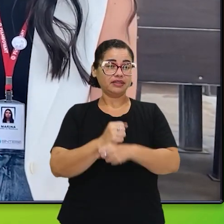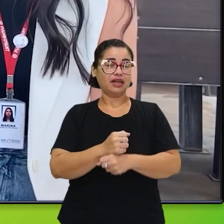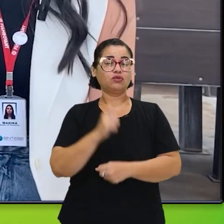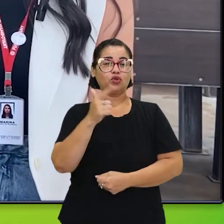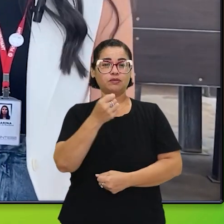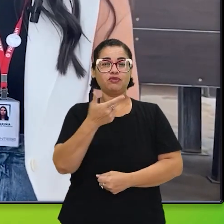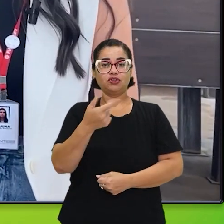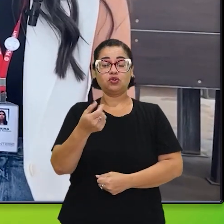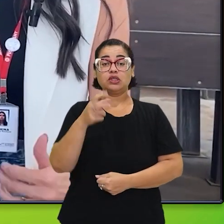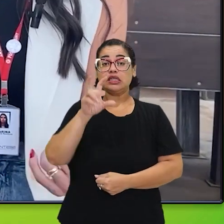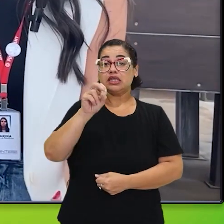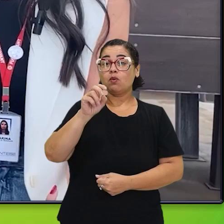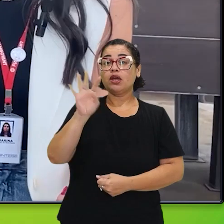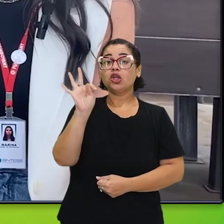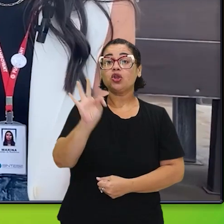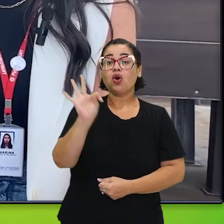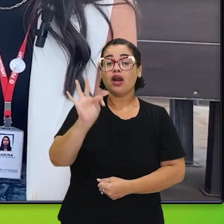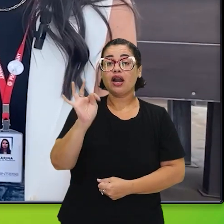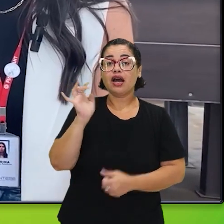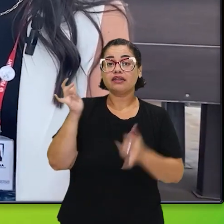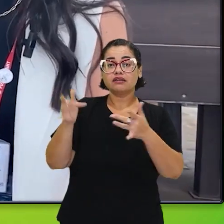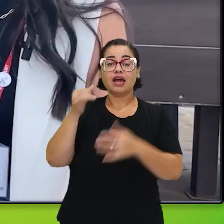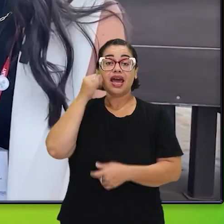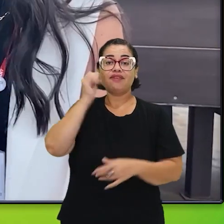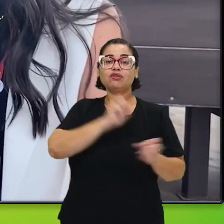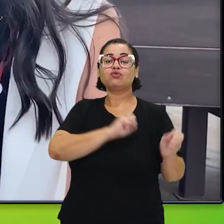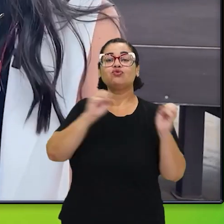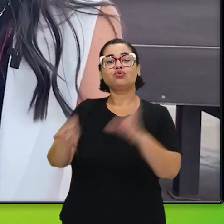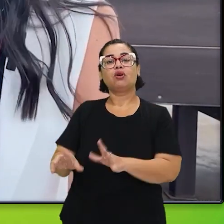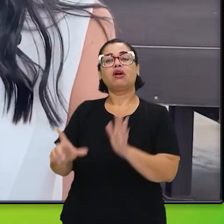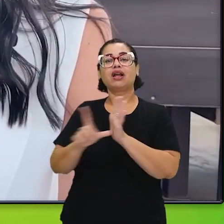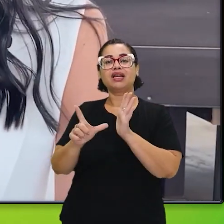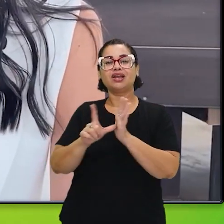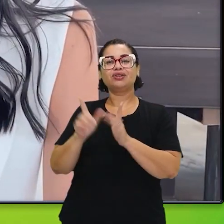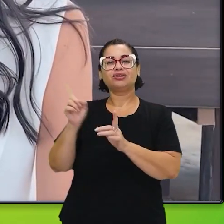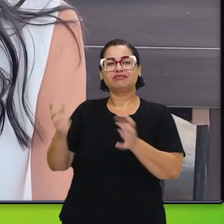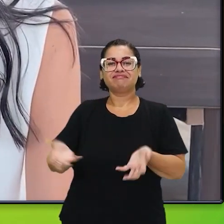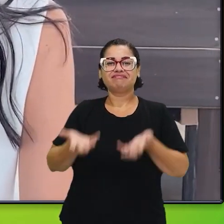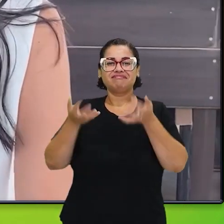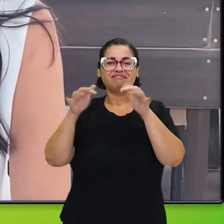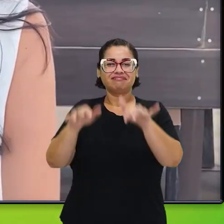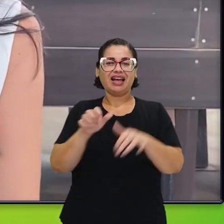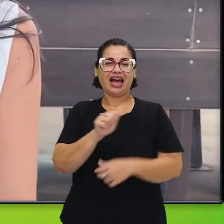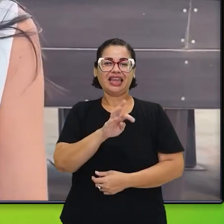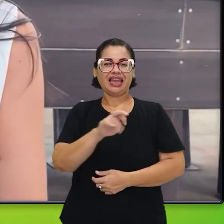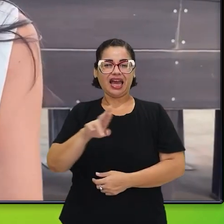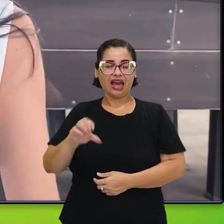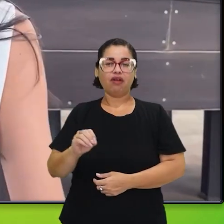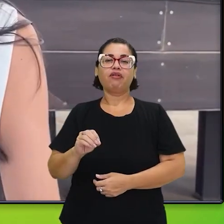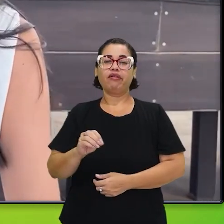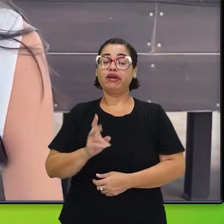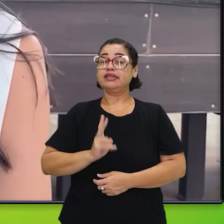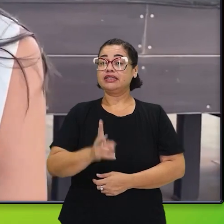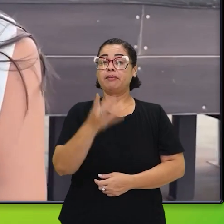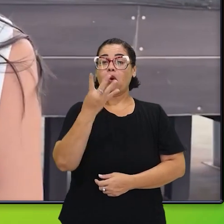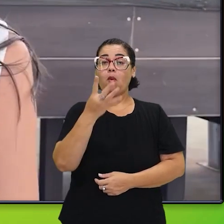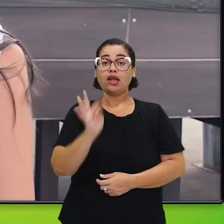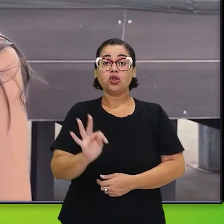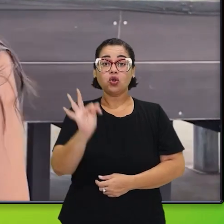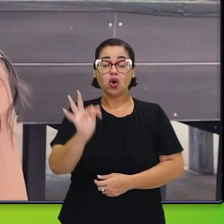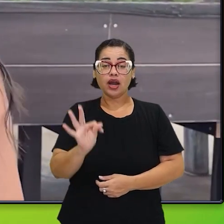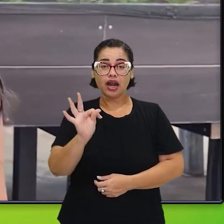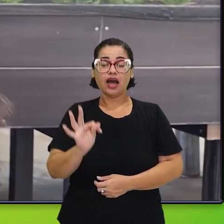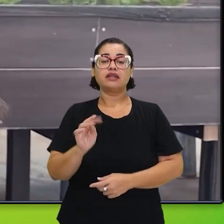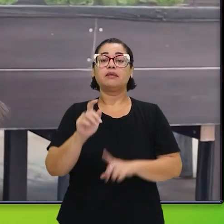daqui? No ano passado, em 2022, foram 50 toneladas de resíduos que a gente evitou de jogar no aterro